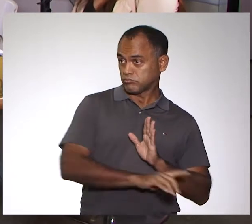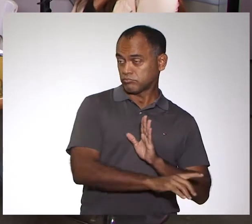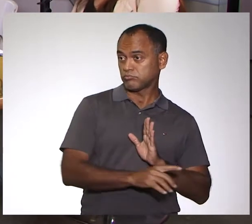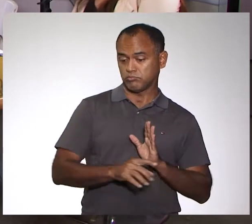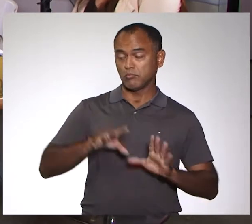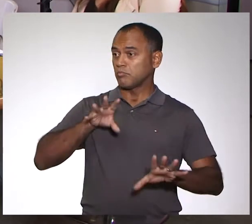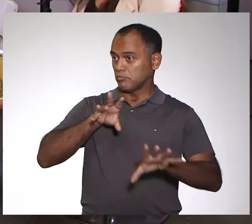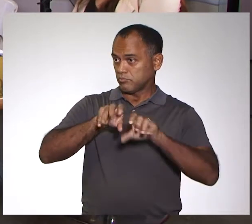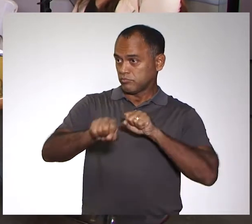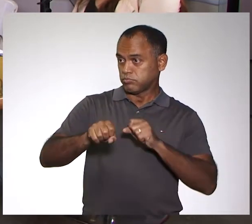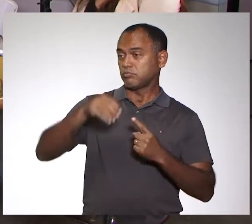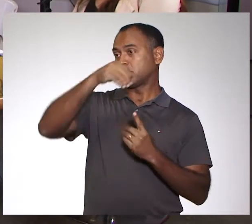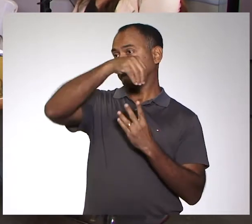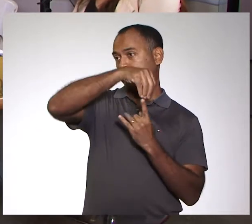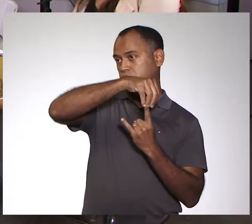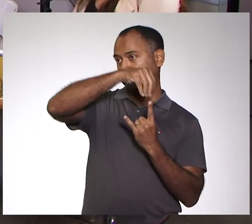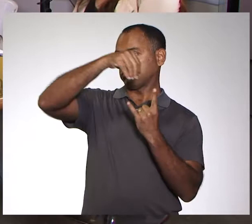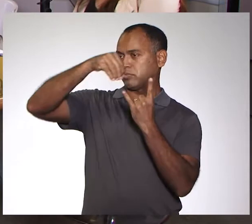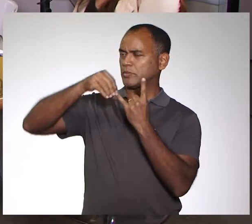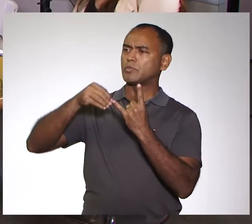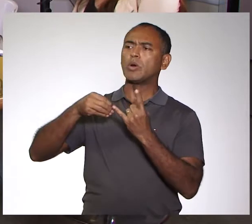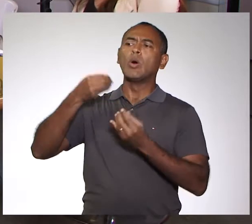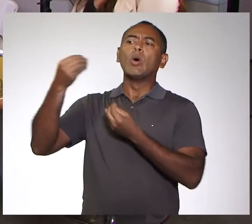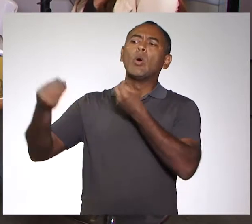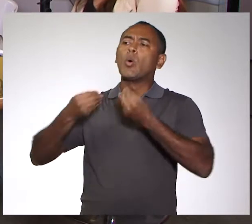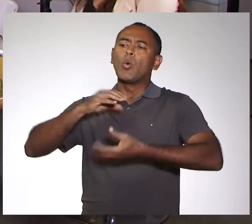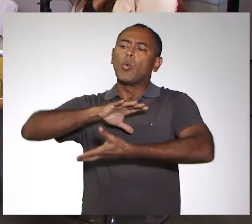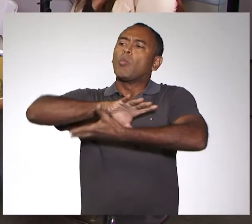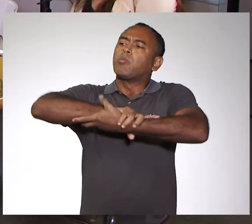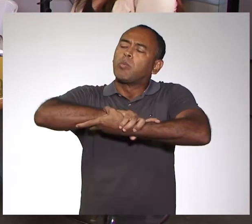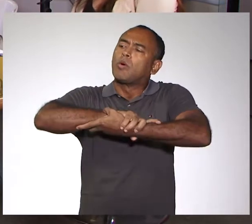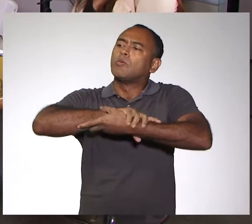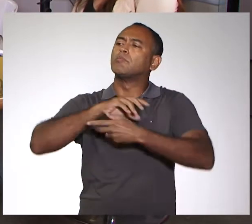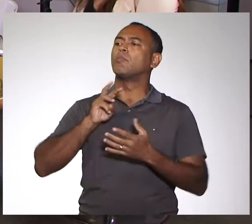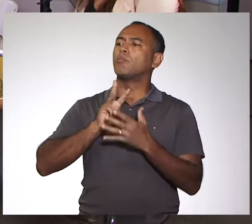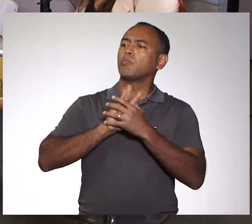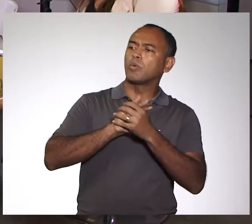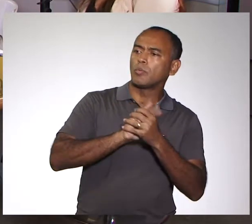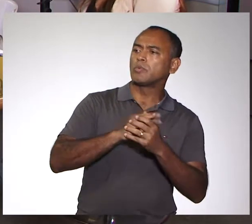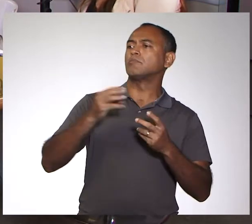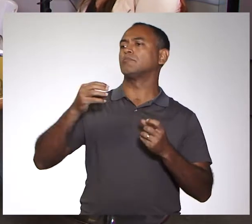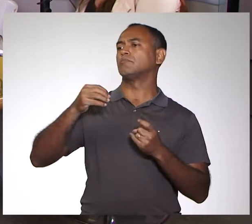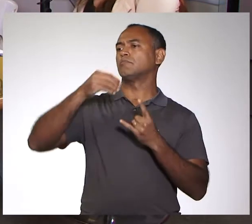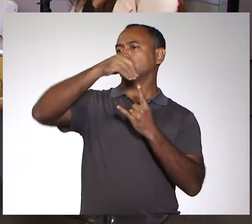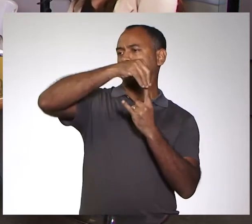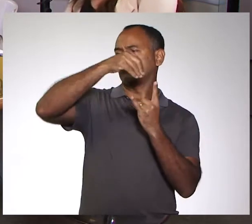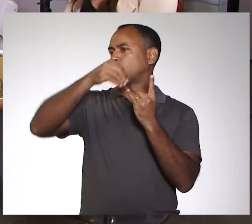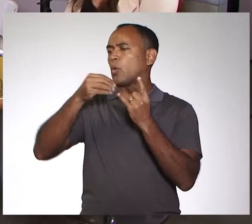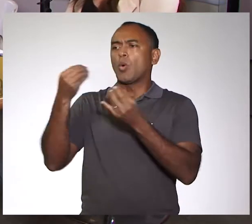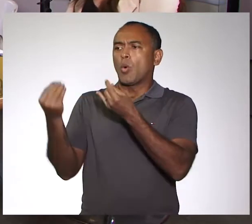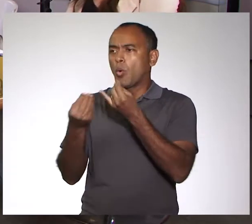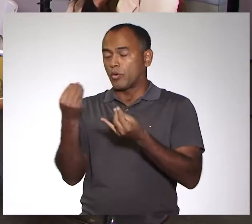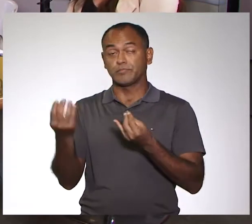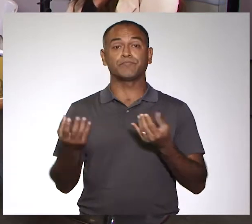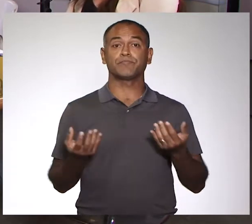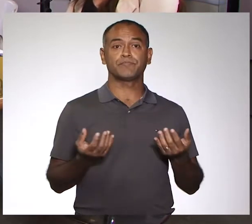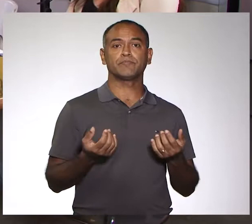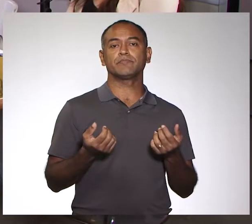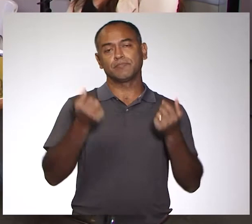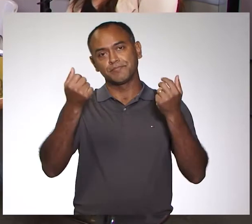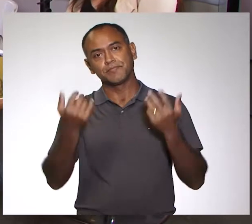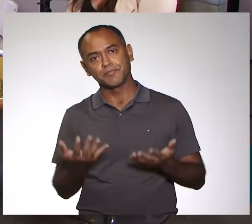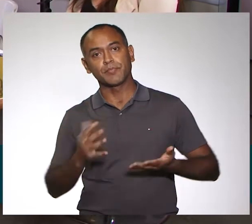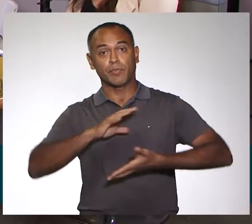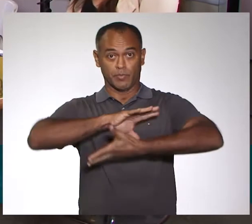formados pela Fiocruz. Em primeiro lugar, explica para a gente como surgiu essa parceria com a Fiocruz. Sim, então, essa